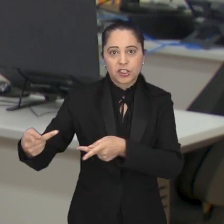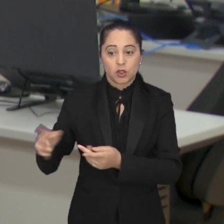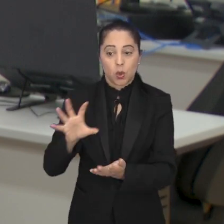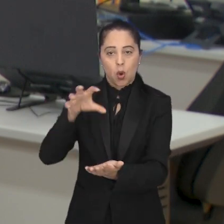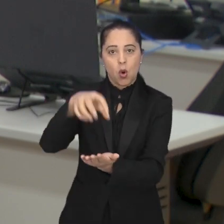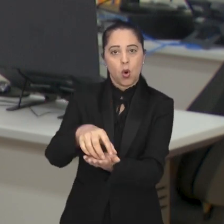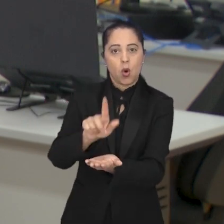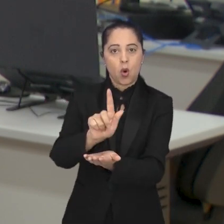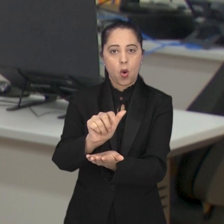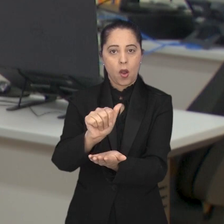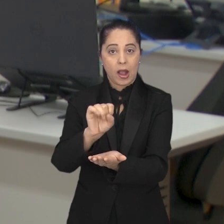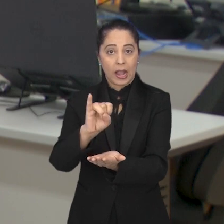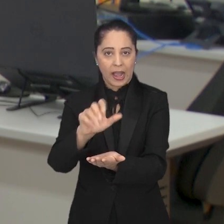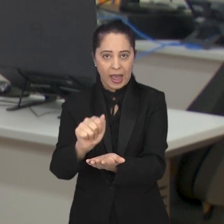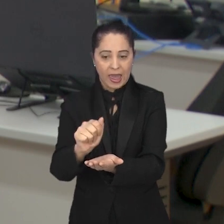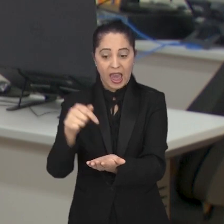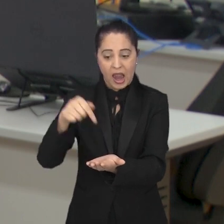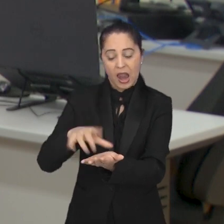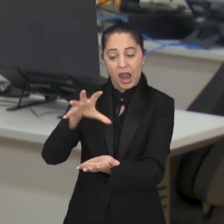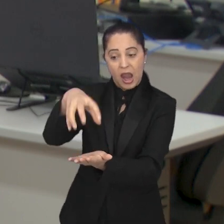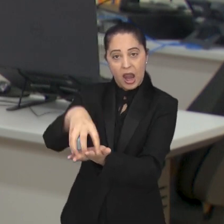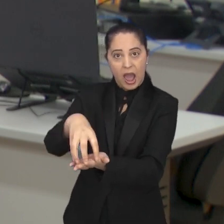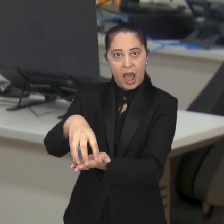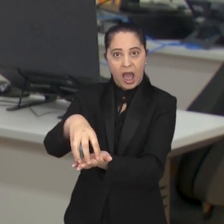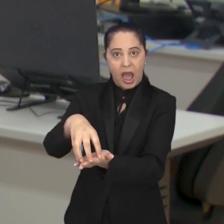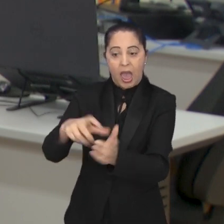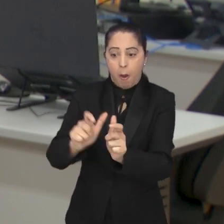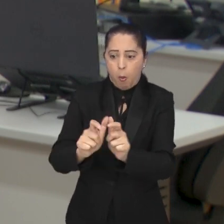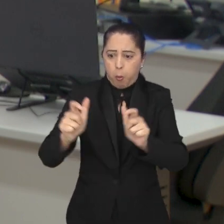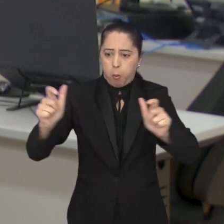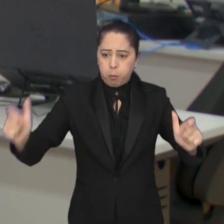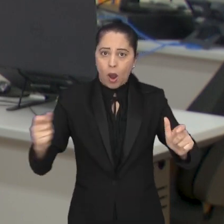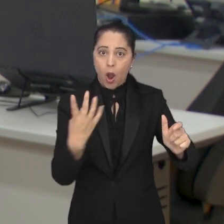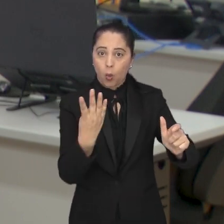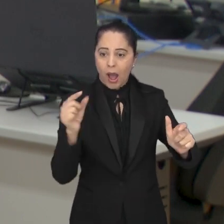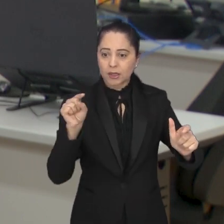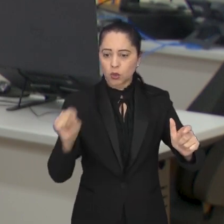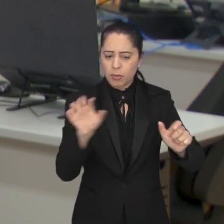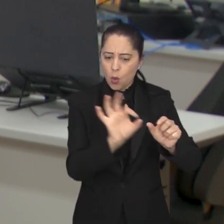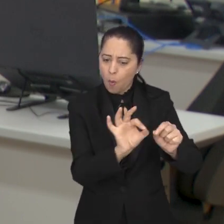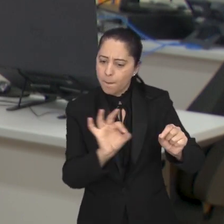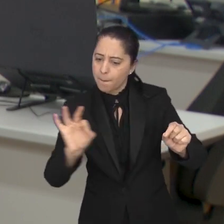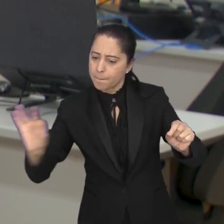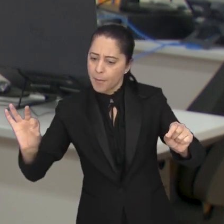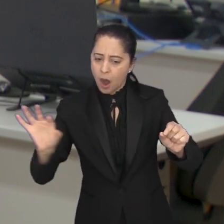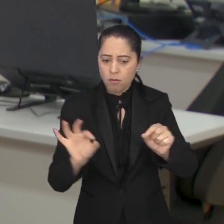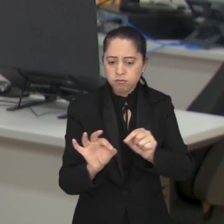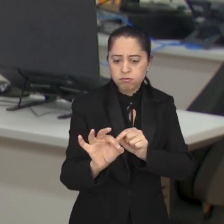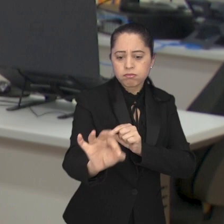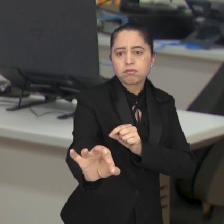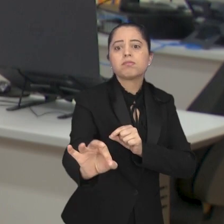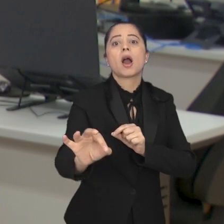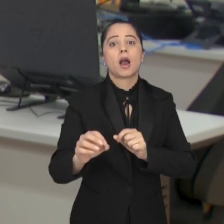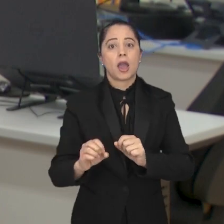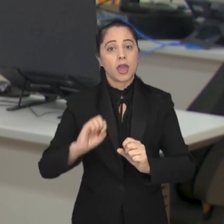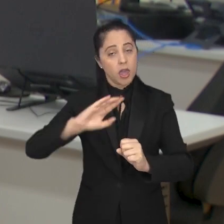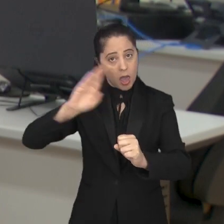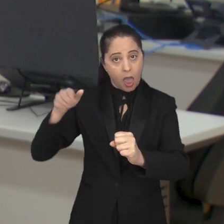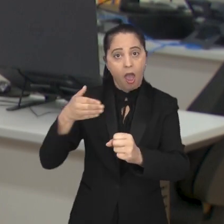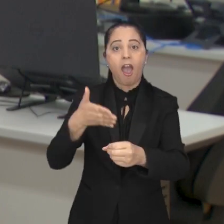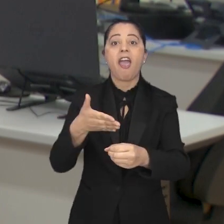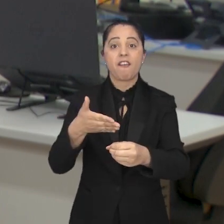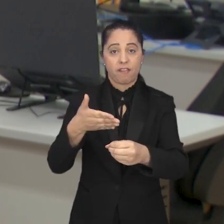O grupo de apoio ao indivíduo autista. O novo prédio tem 4 mil metros quadrados de área construída e já se torna